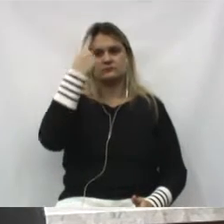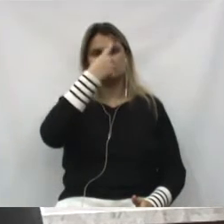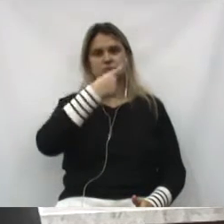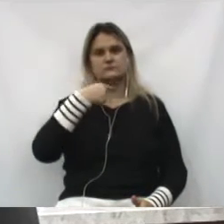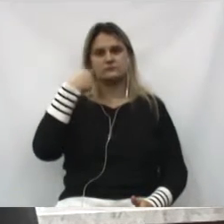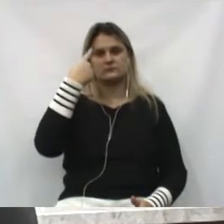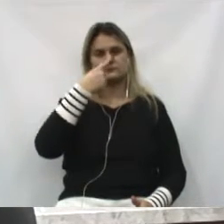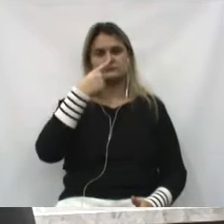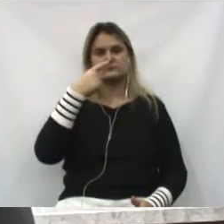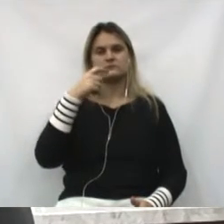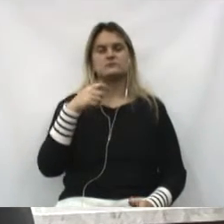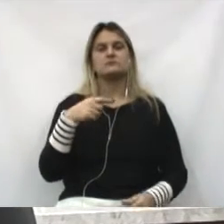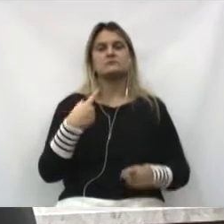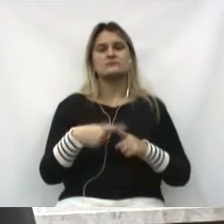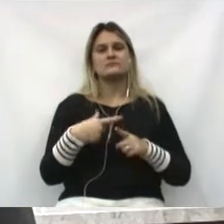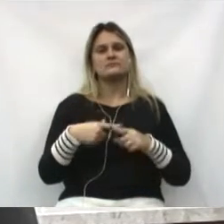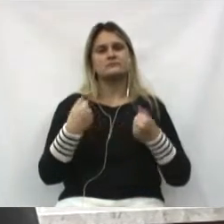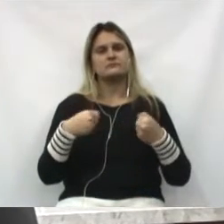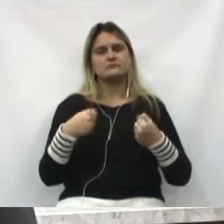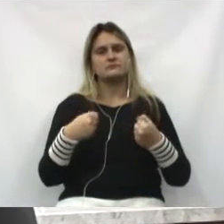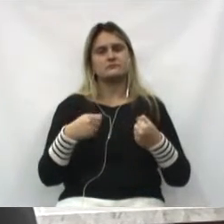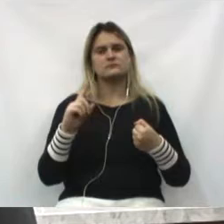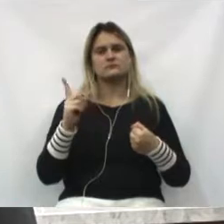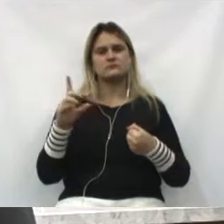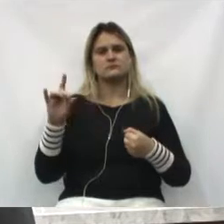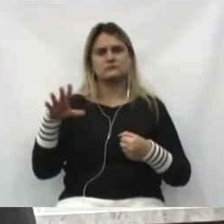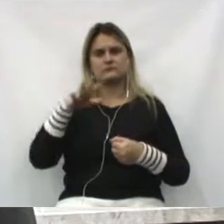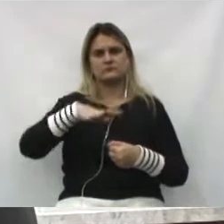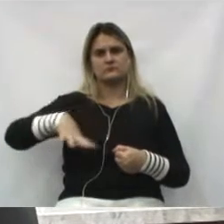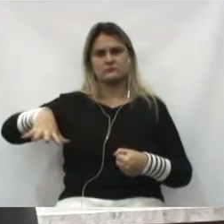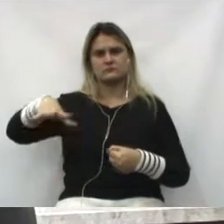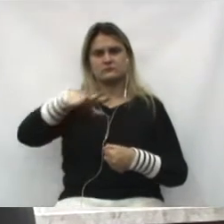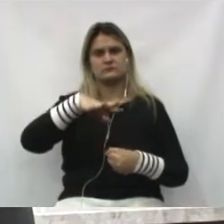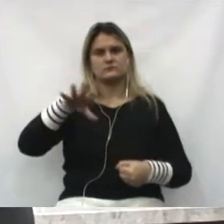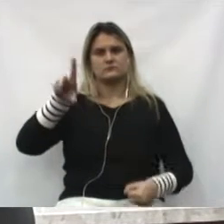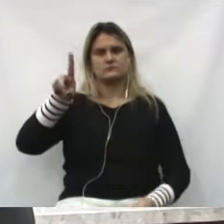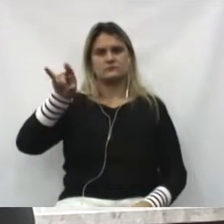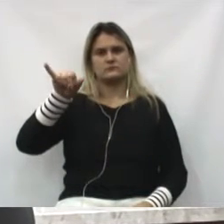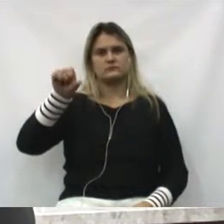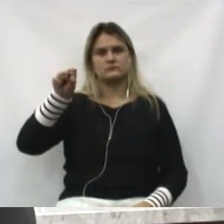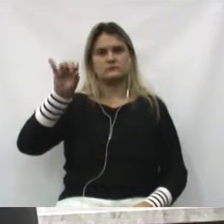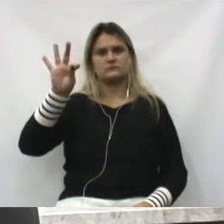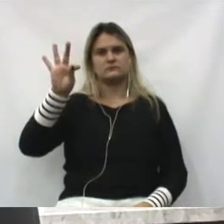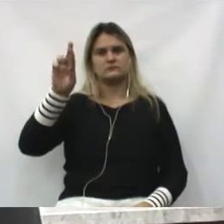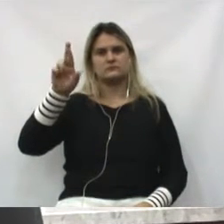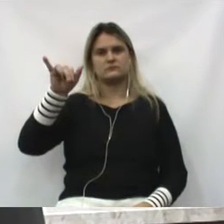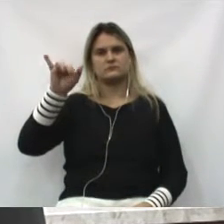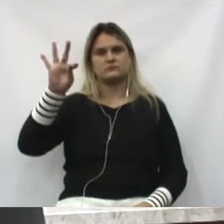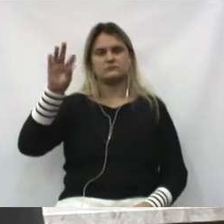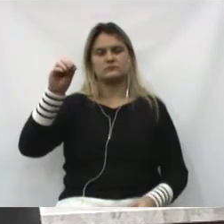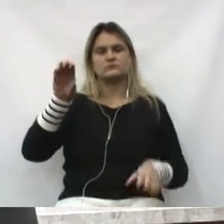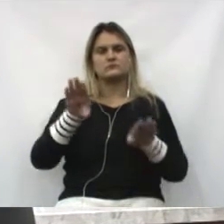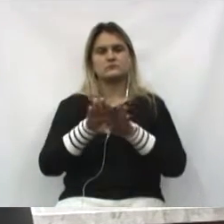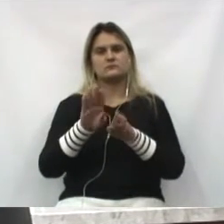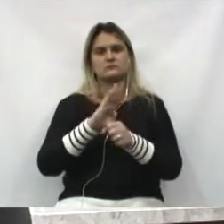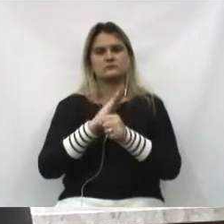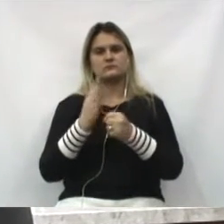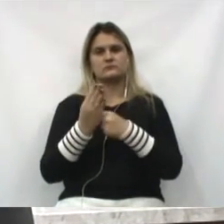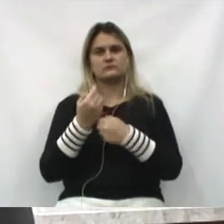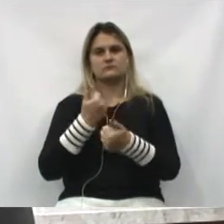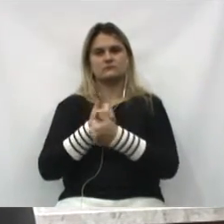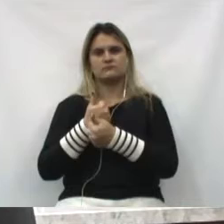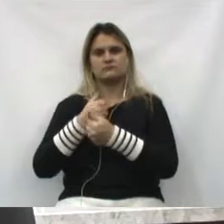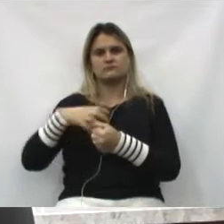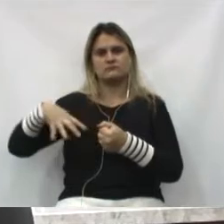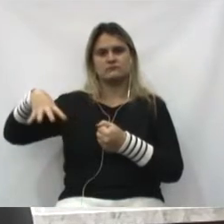horas no Distrito de São Cristóvão, o qual atenderá não só o Distrito, mas também os bairros circunvizinhos ali